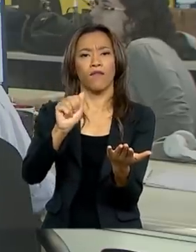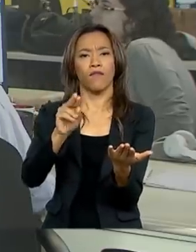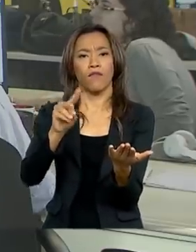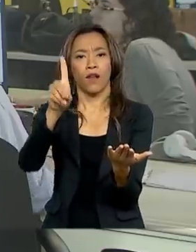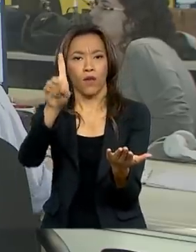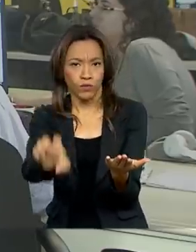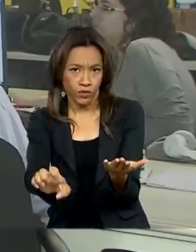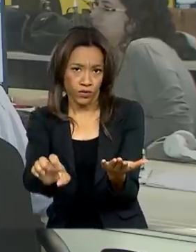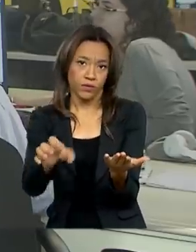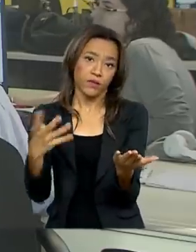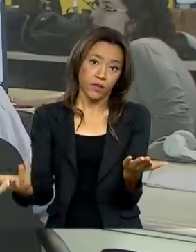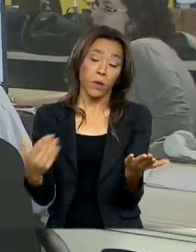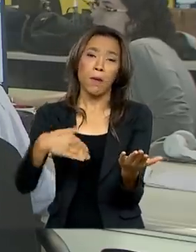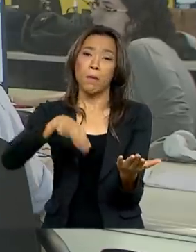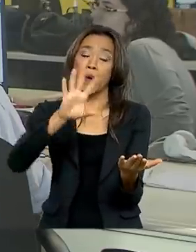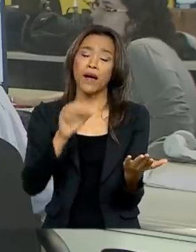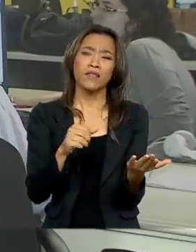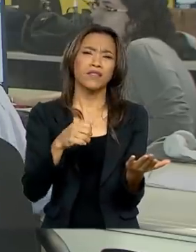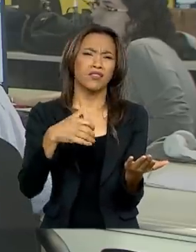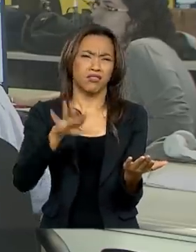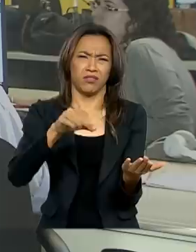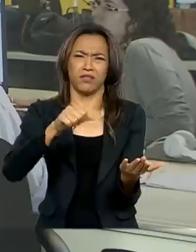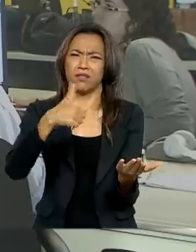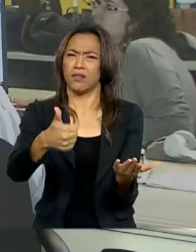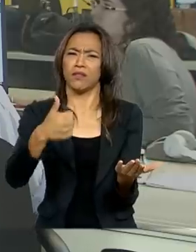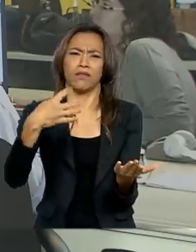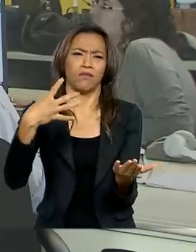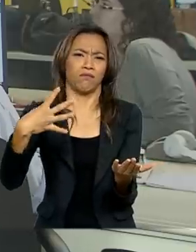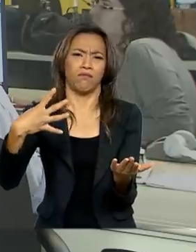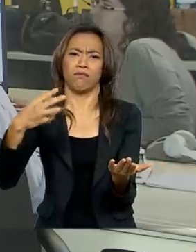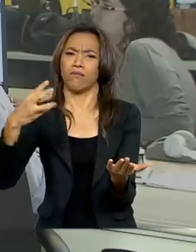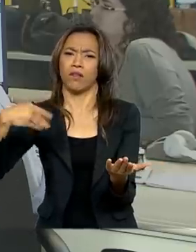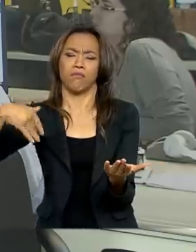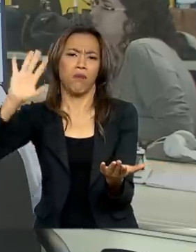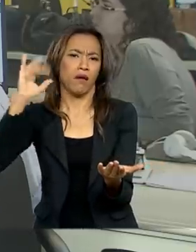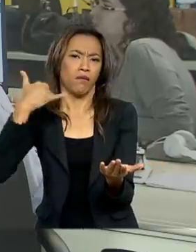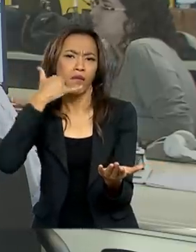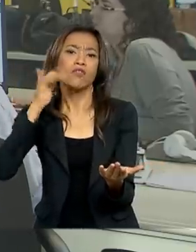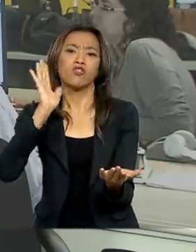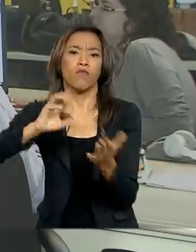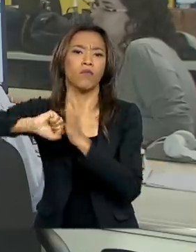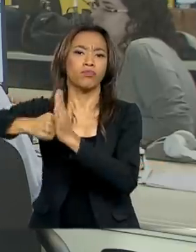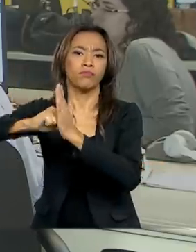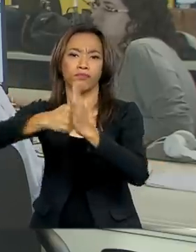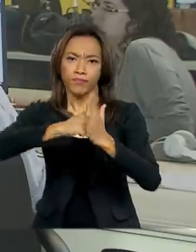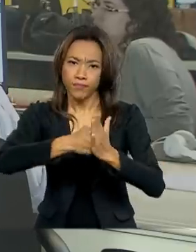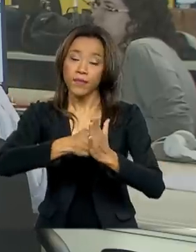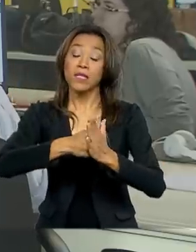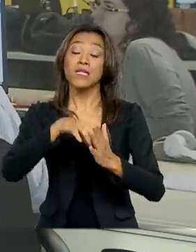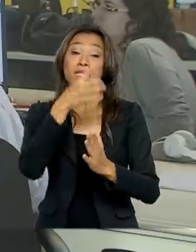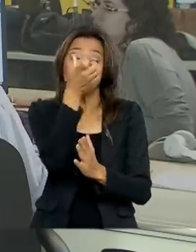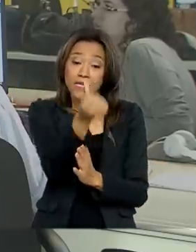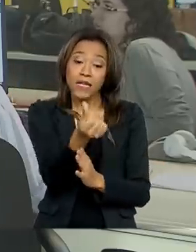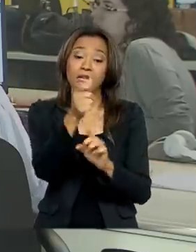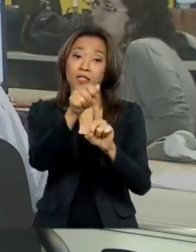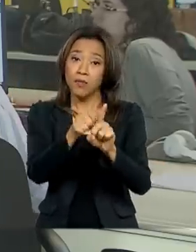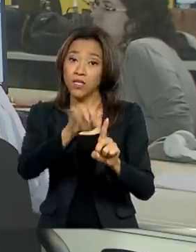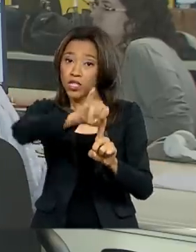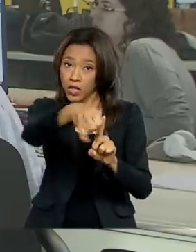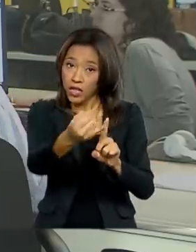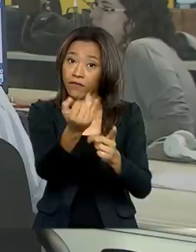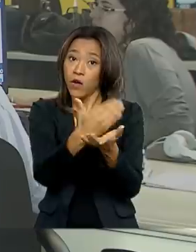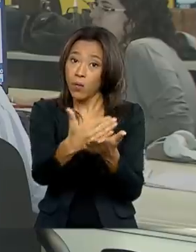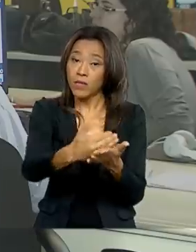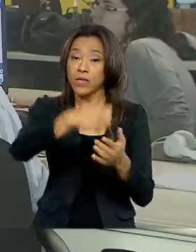No total, mais de 43 mil linhas já foram bloqueadas. Em 2020, a partir do dia 6 de janeiro, vão acontecer a segunda e a terceira